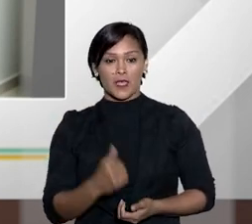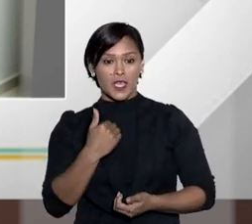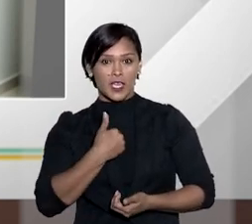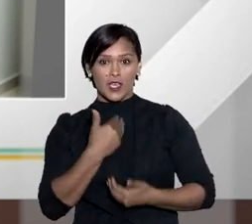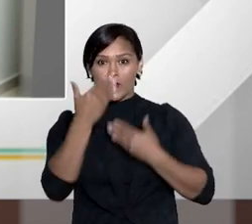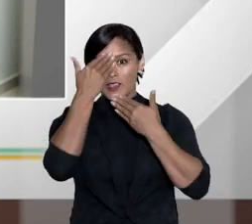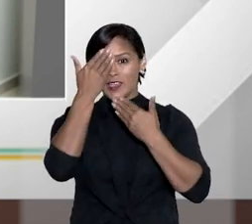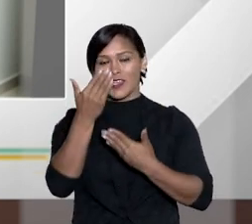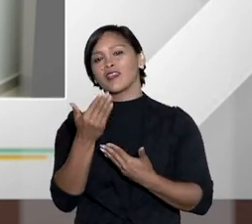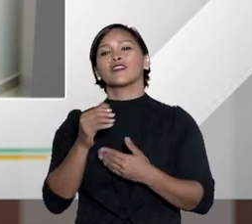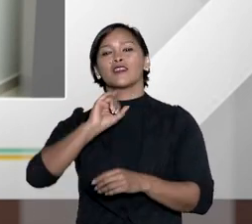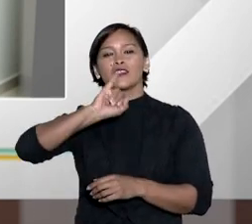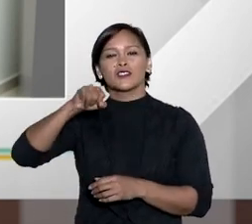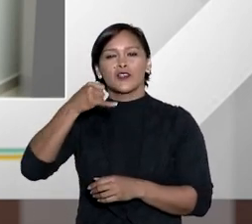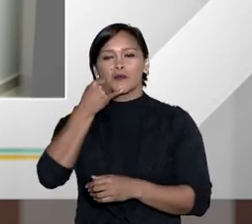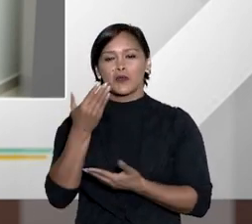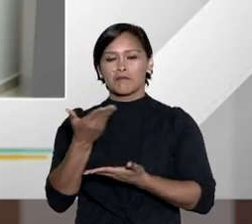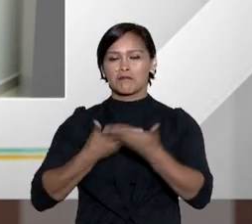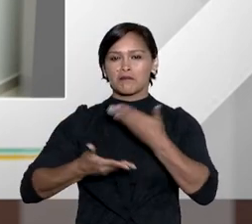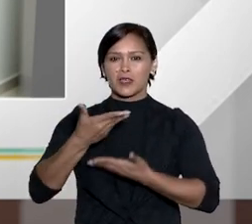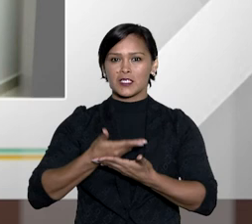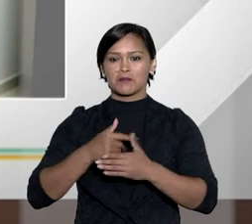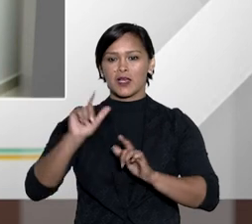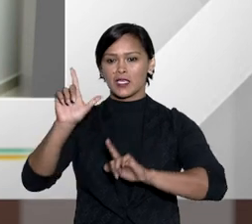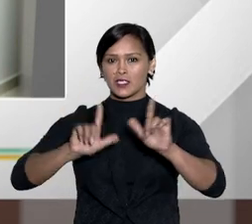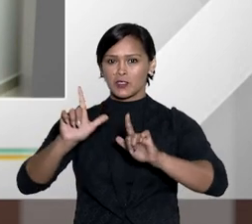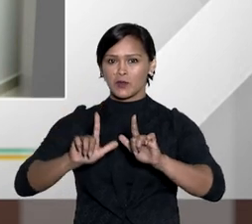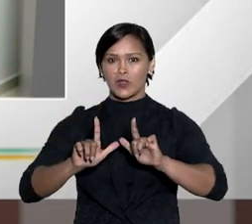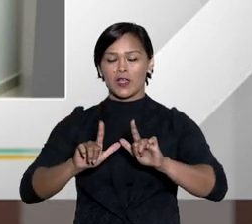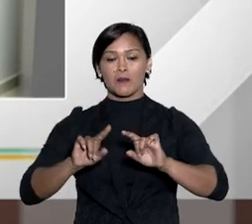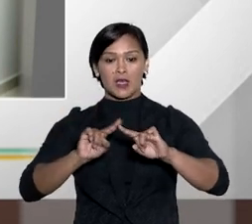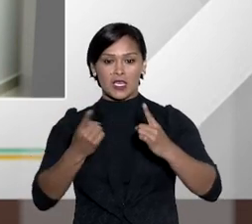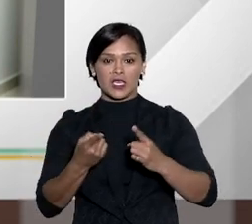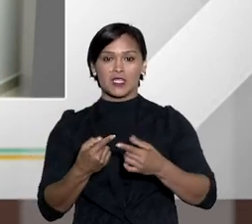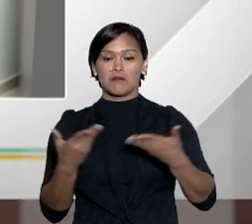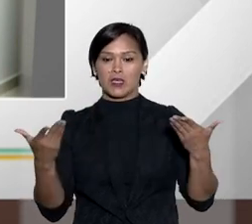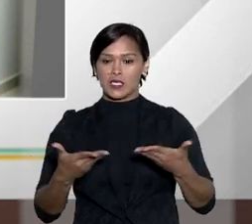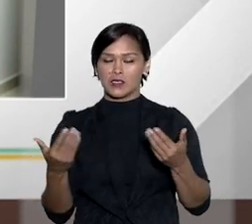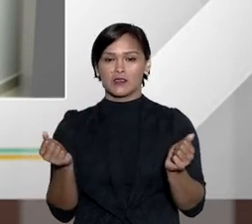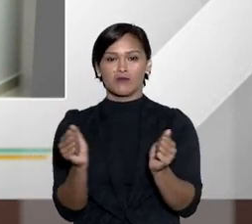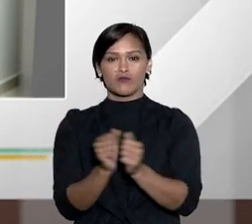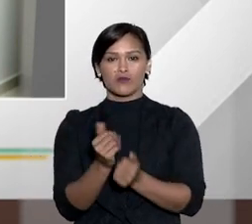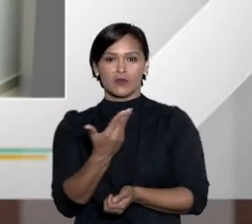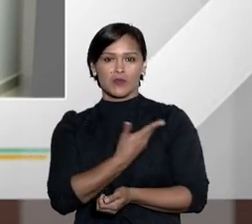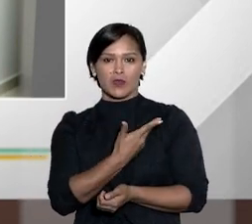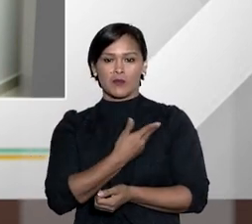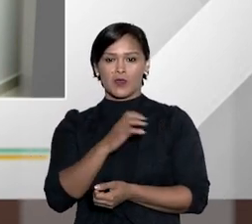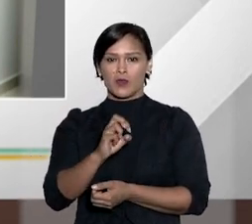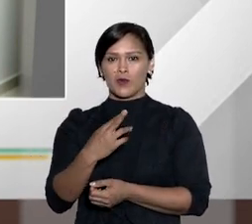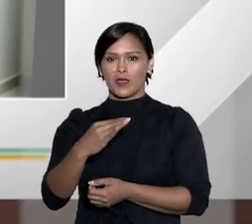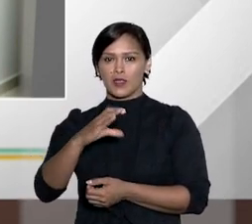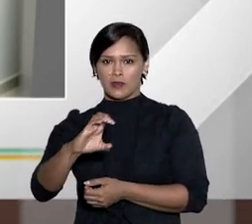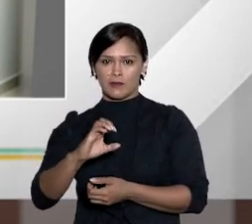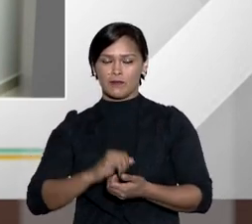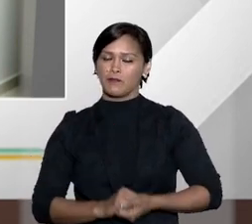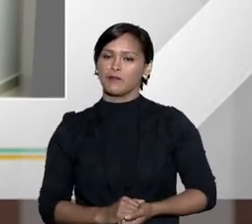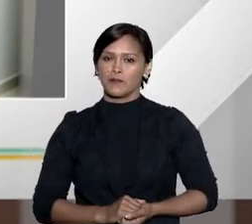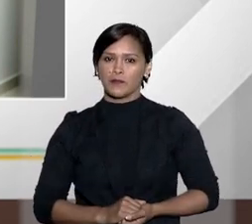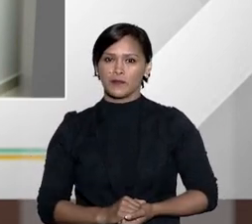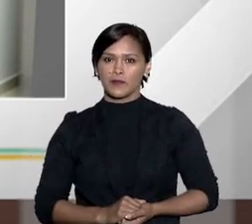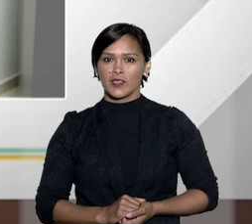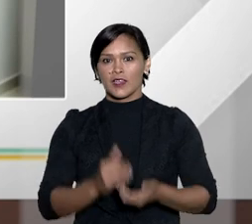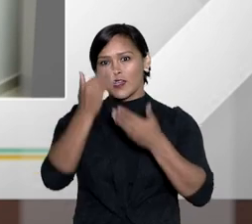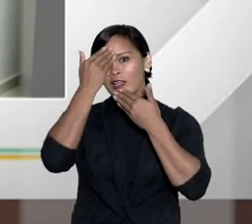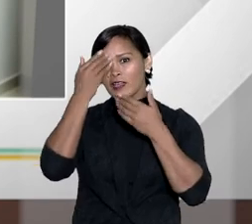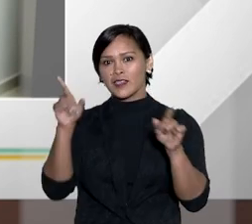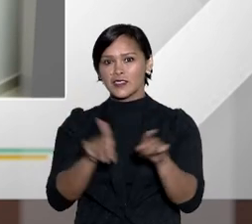Alexandre muito obrigada Eu que agradeço Fátima a oportunidade de participar desse programa e sobretudo de estar aqui ao lado